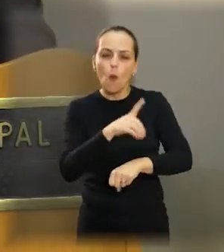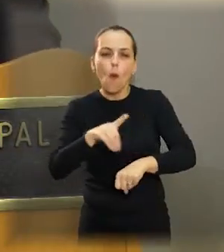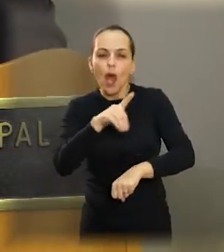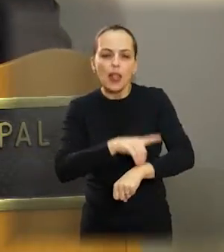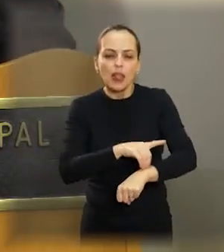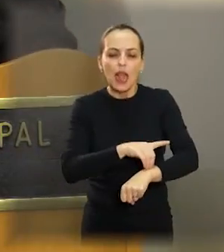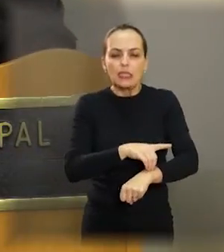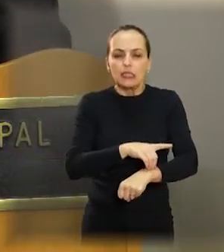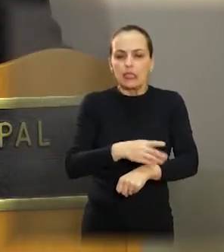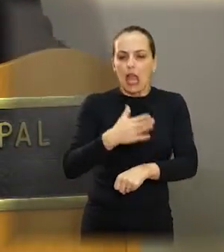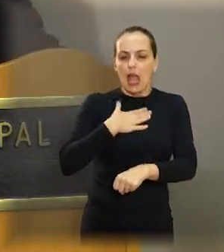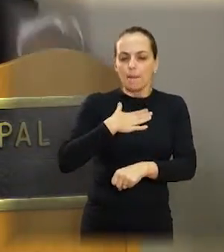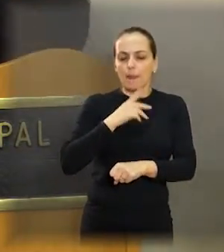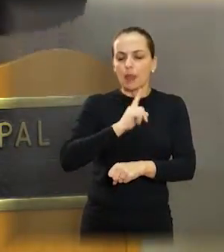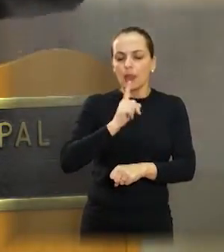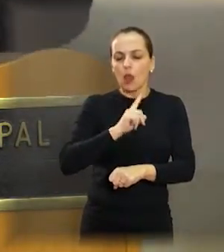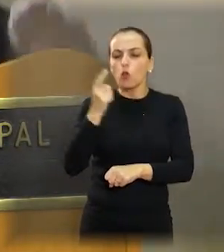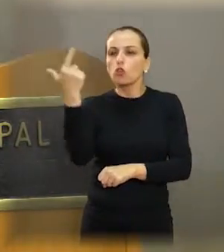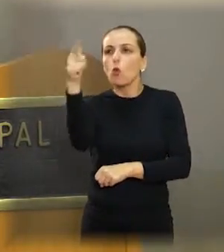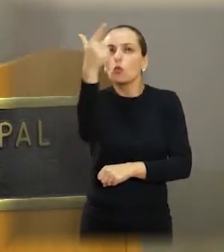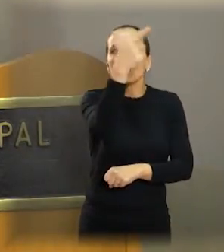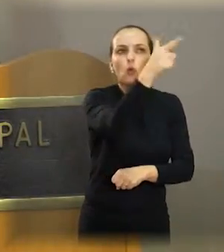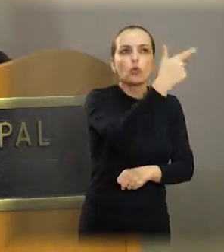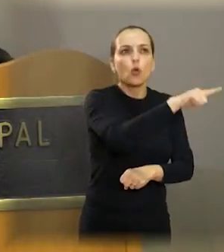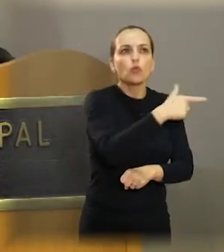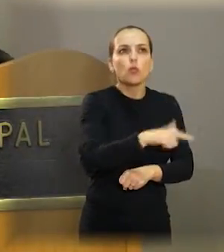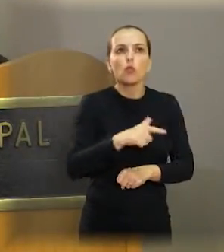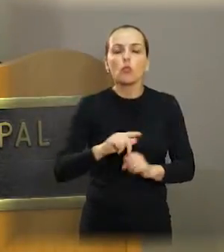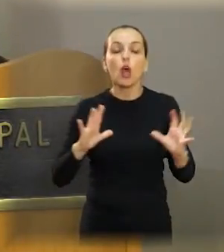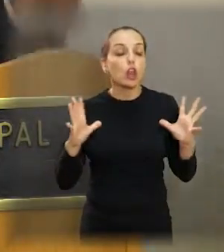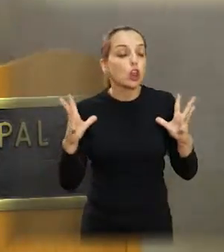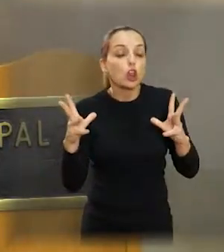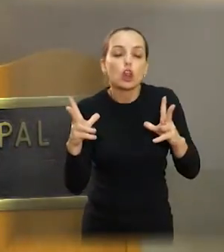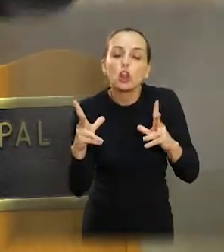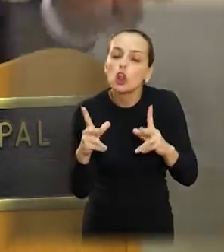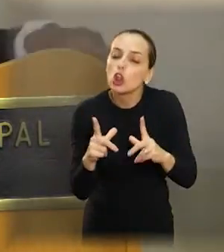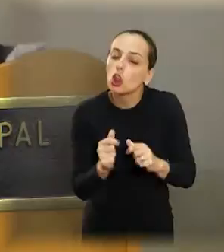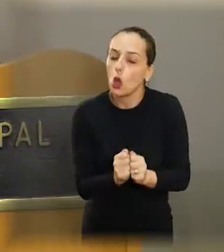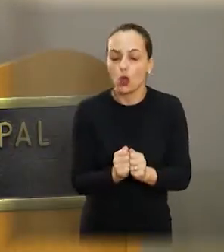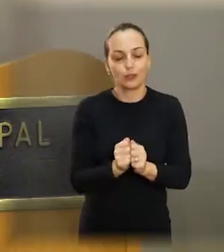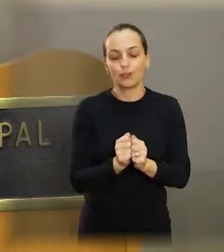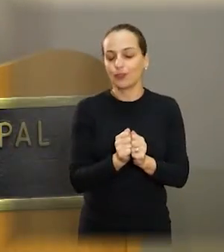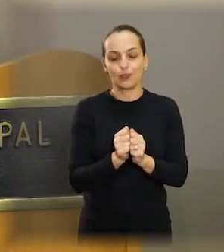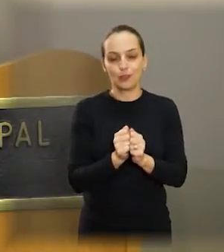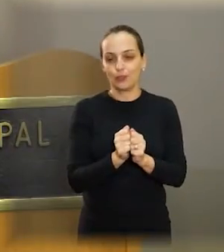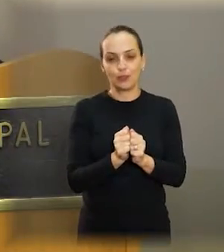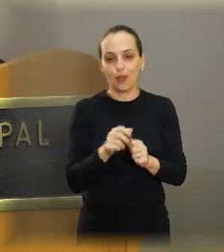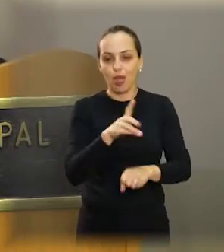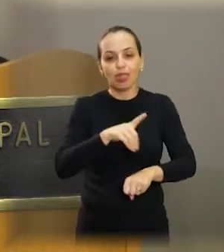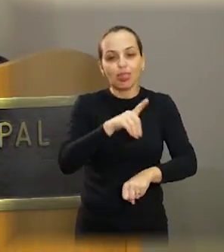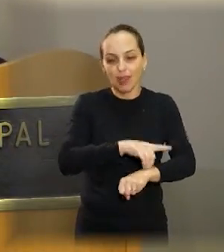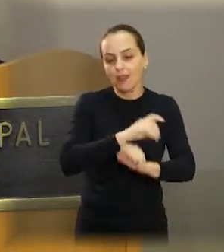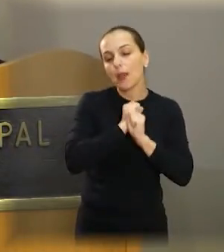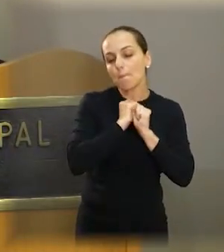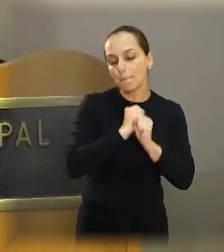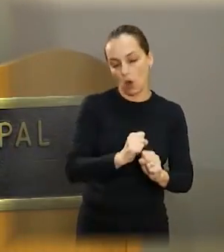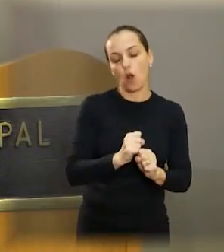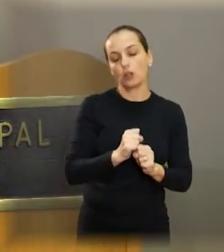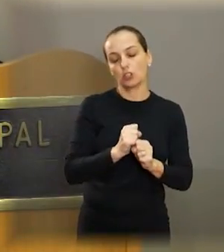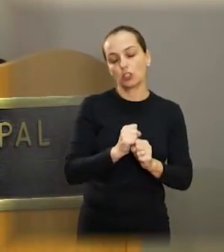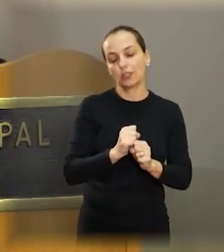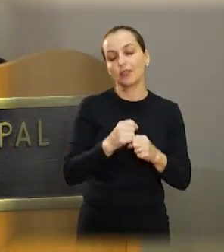mim, não pega só no próximo. Pega no parceiro, pega na amiga, pega em geral, como foi falado aqui. Então, tem que ter um pouco de